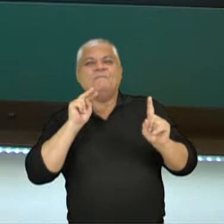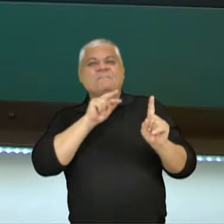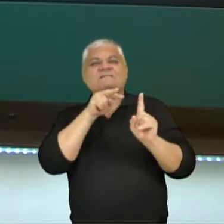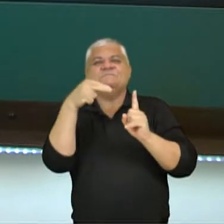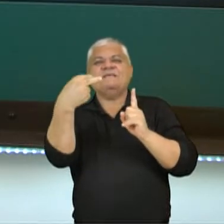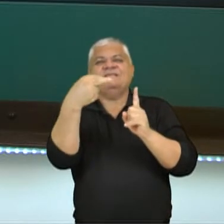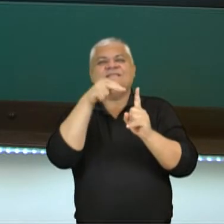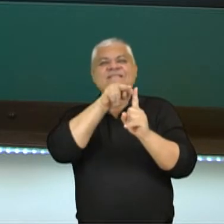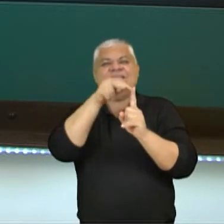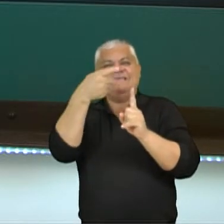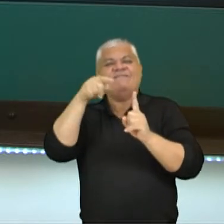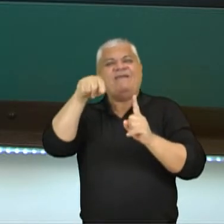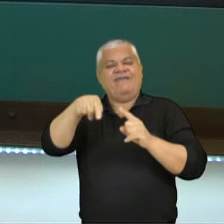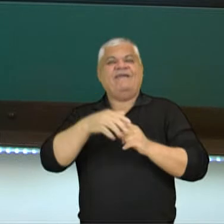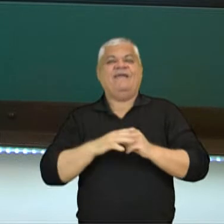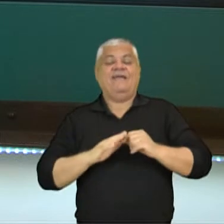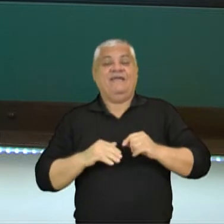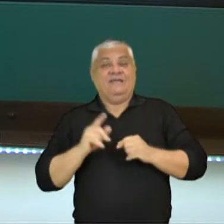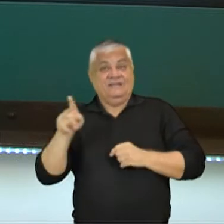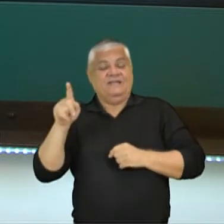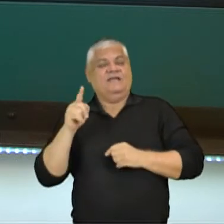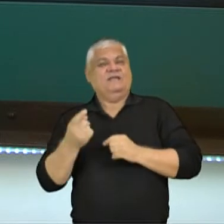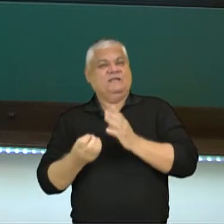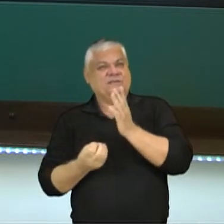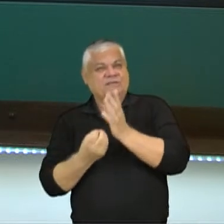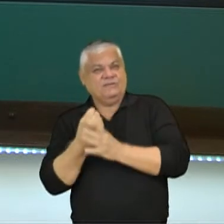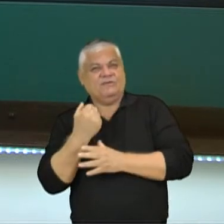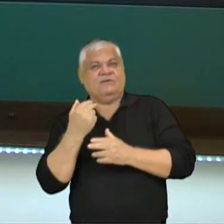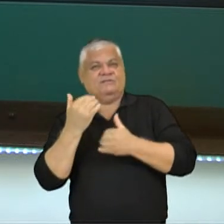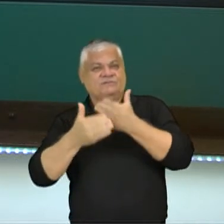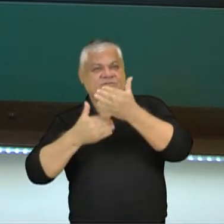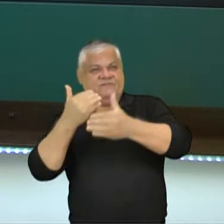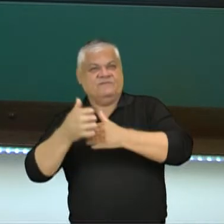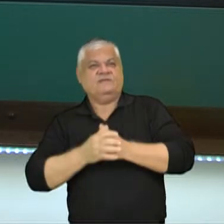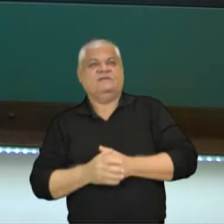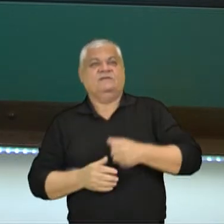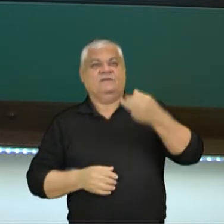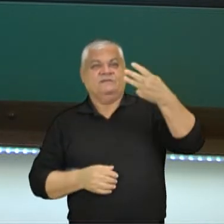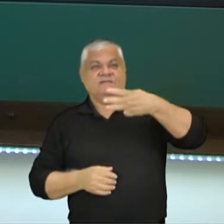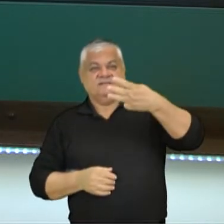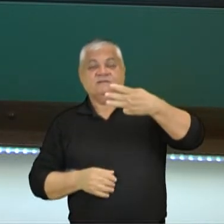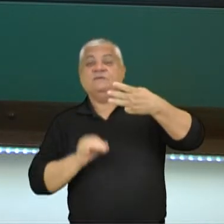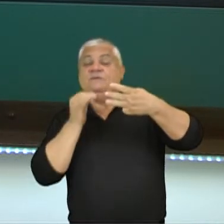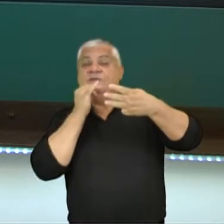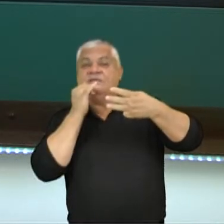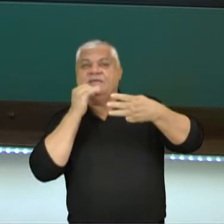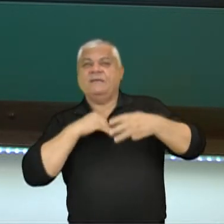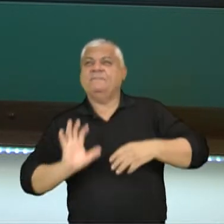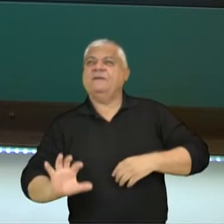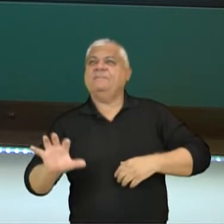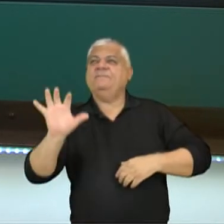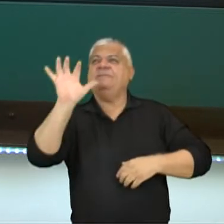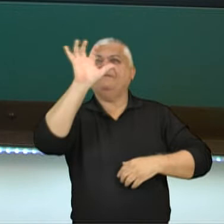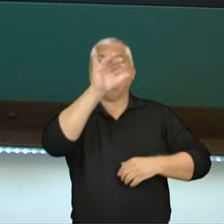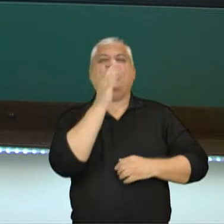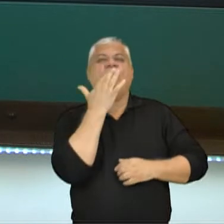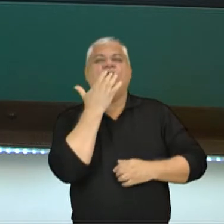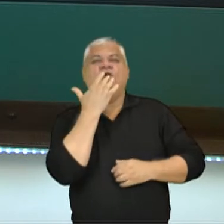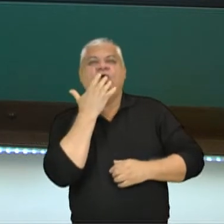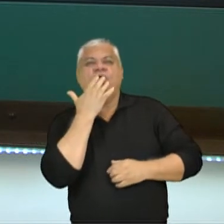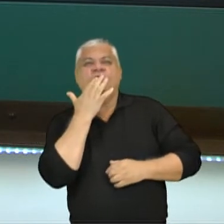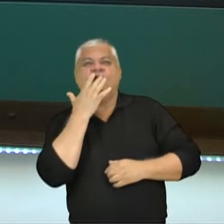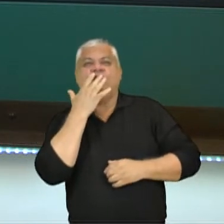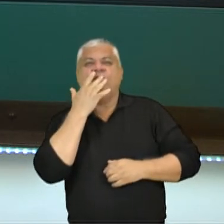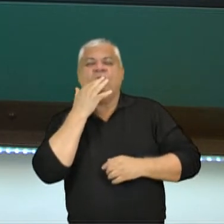exatamente lá na Renascença, ela seria exatamente desenvolvida. Nós temos o 3, nós temos o enfeite, um enfeite com padrões